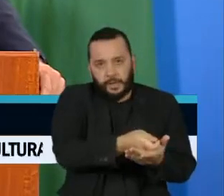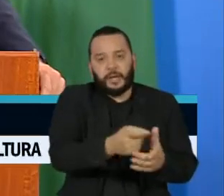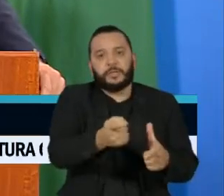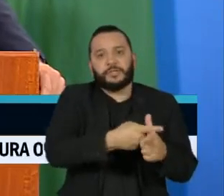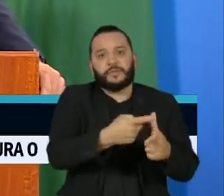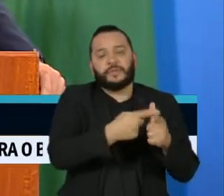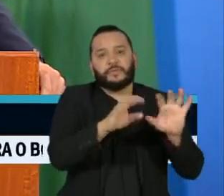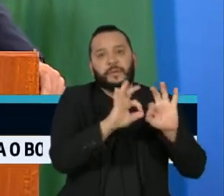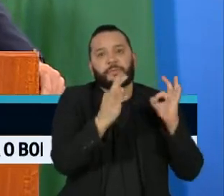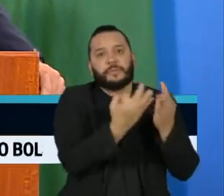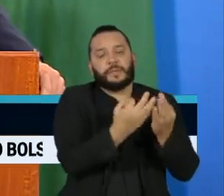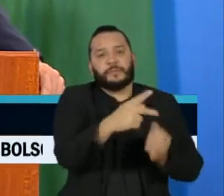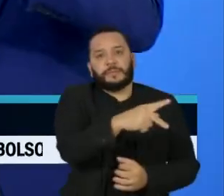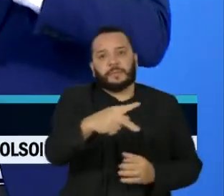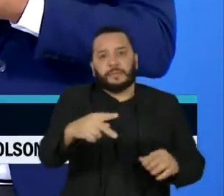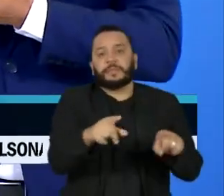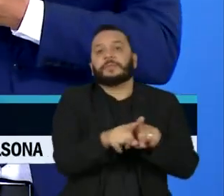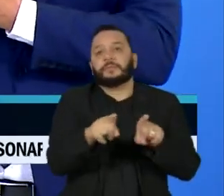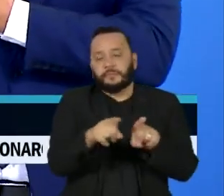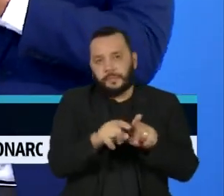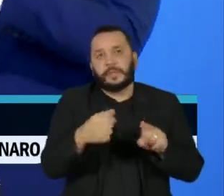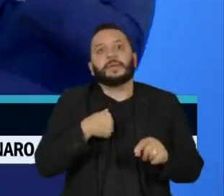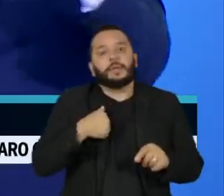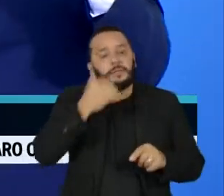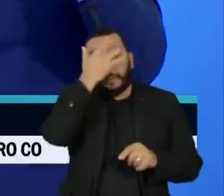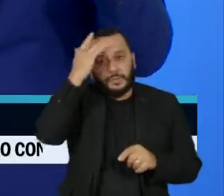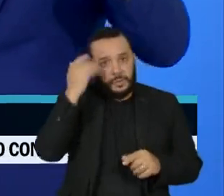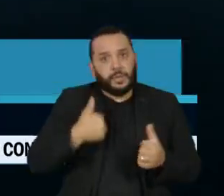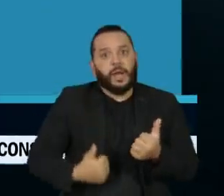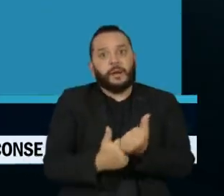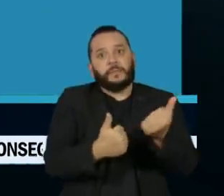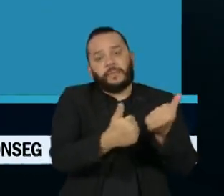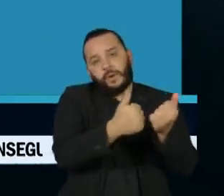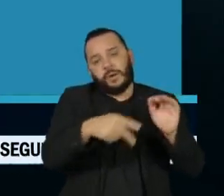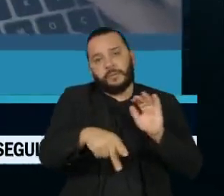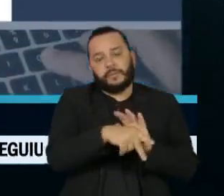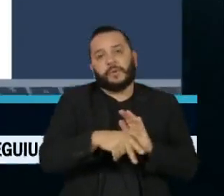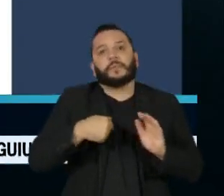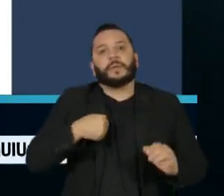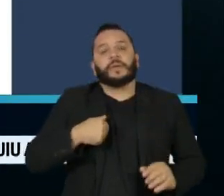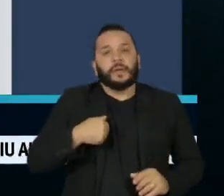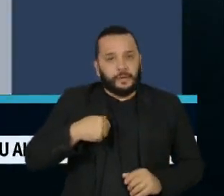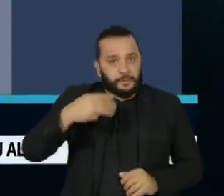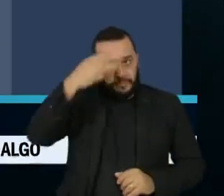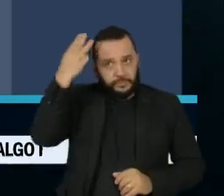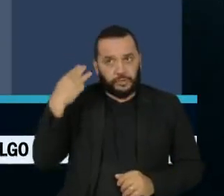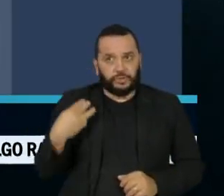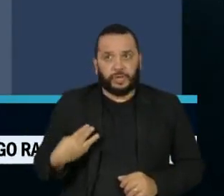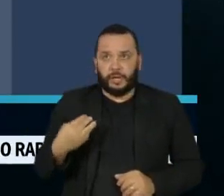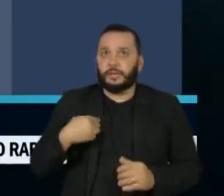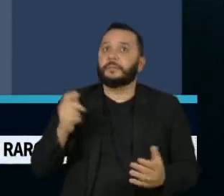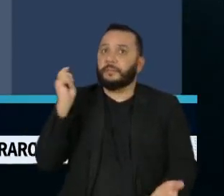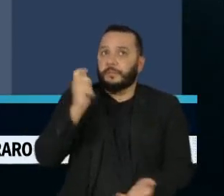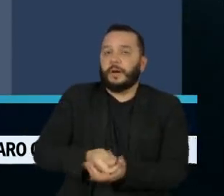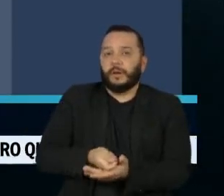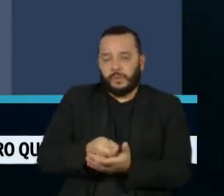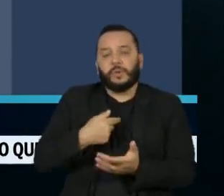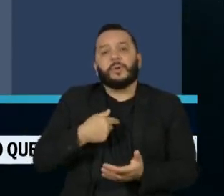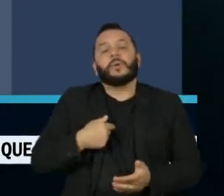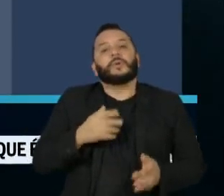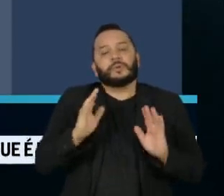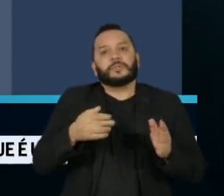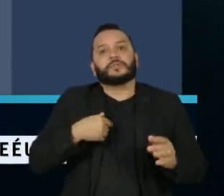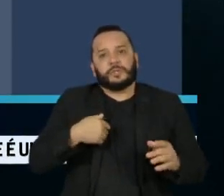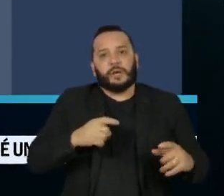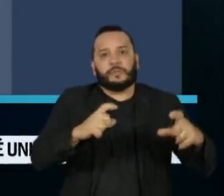presidente e também de pessoas próximas da primeira-dama, Michele Bolsonaro. Uma das suspeitas é o pagamento de uma fatura de plano de saúde de um